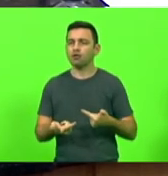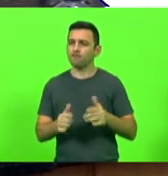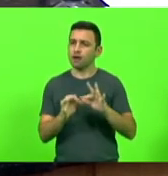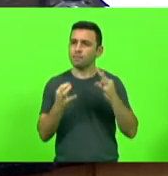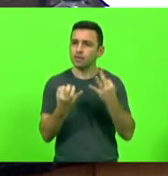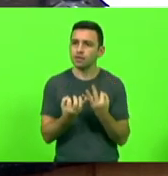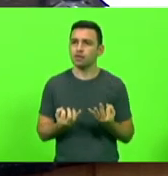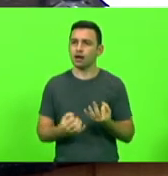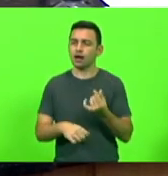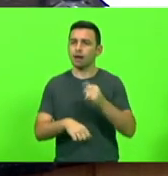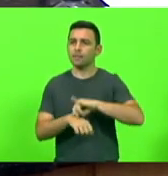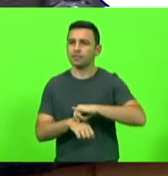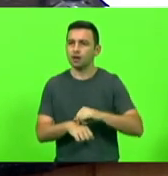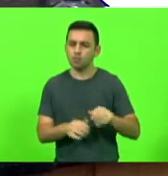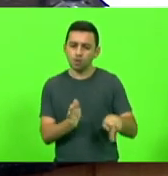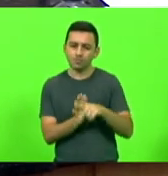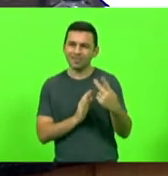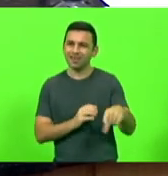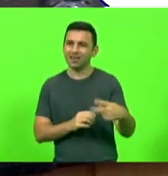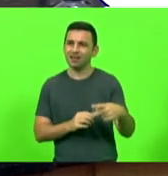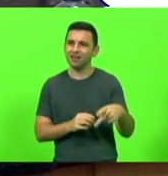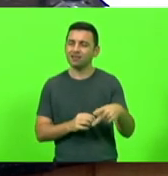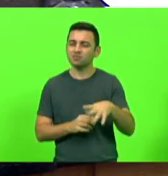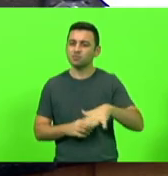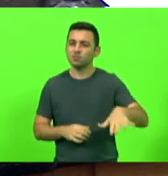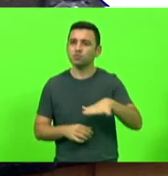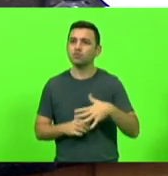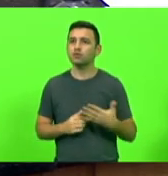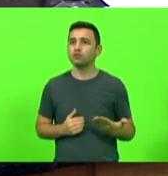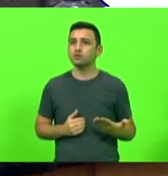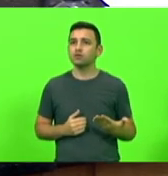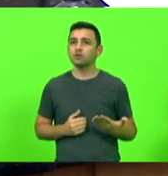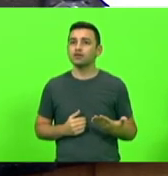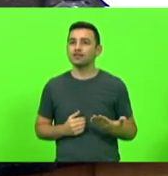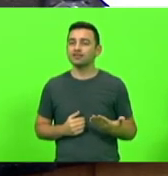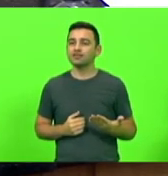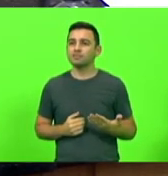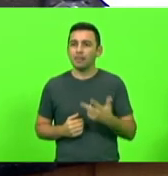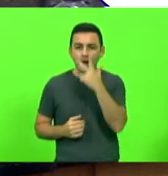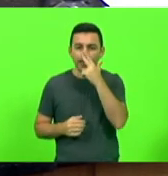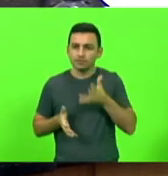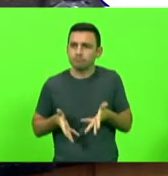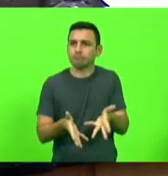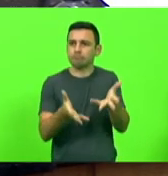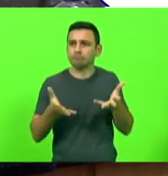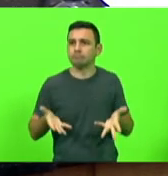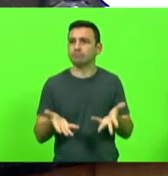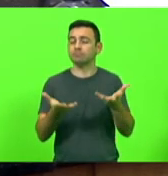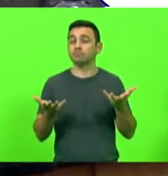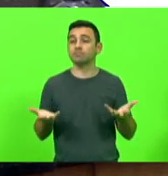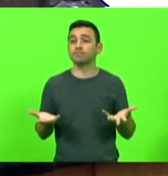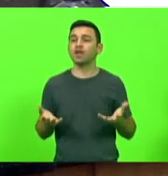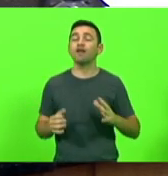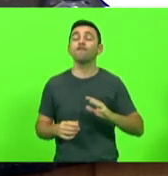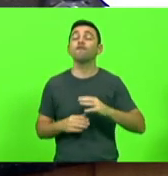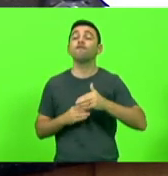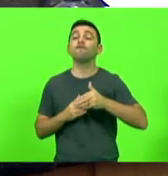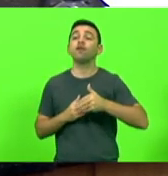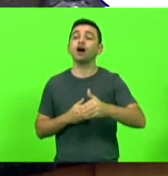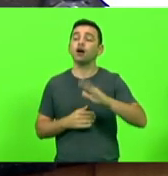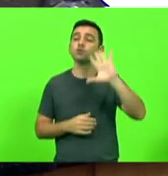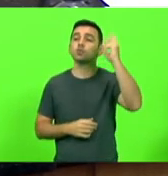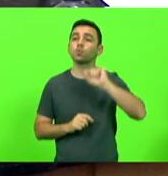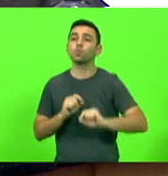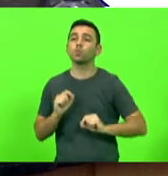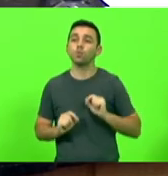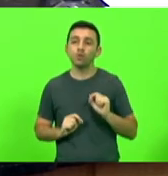capital acumulado da sua família para empreenderem. Nós estamos criando esse estímulo. E aí, o que vai acontecer? Será